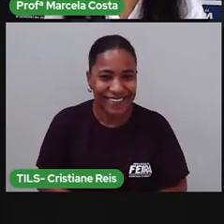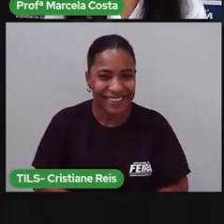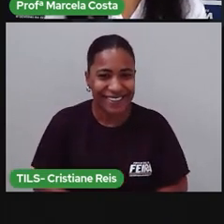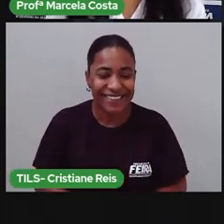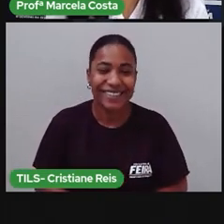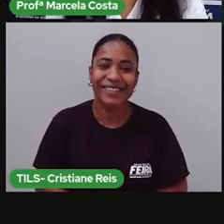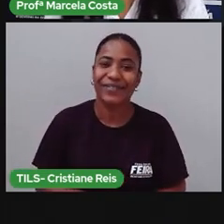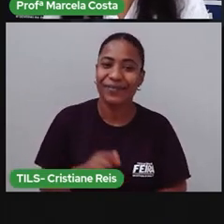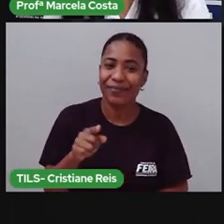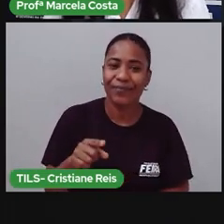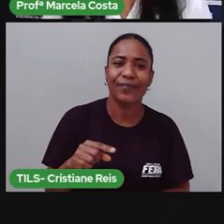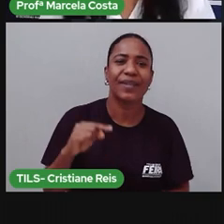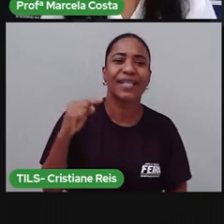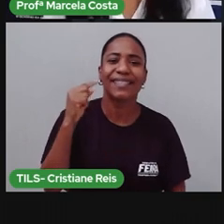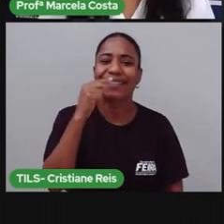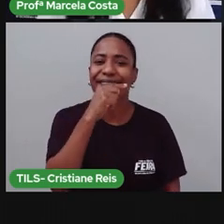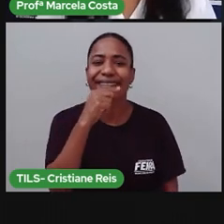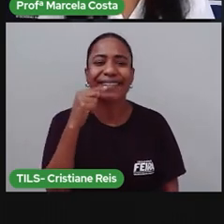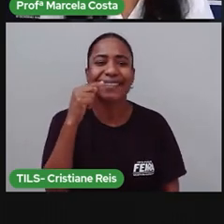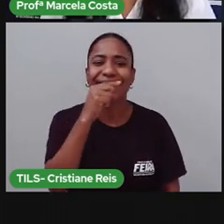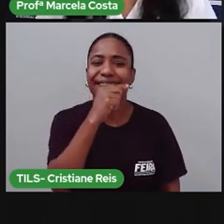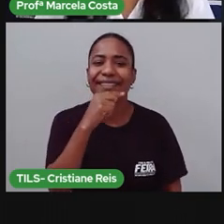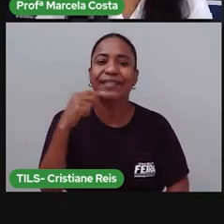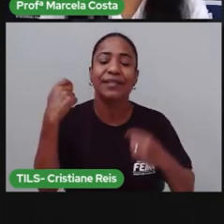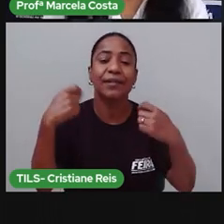Pra escovar os dedos, a gente usa o quê?